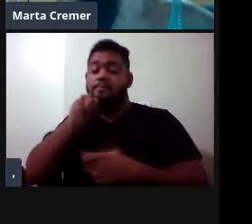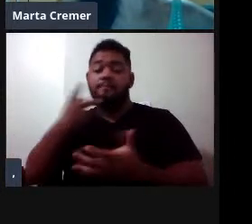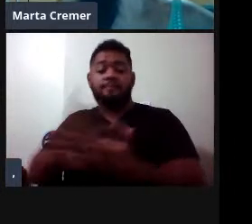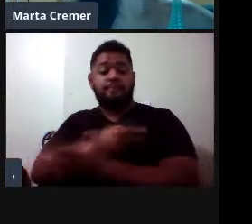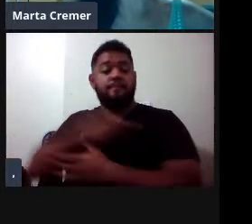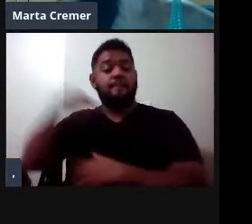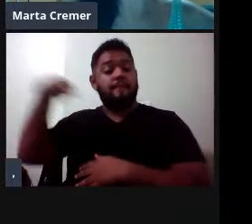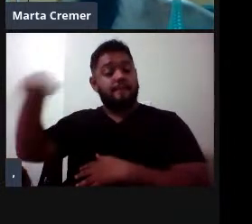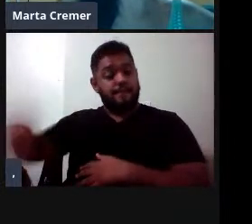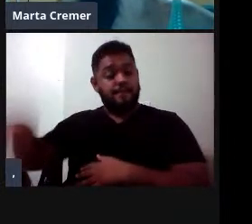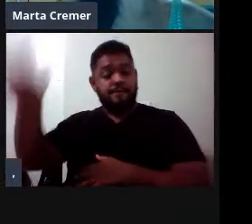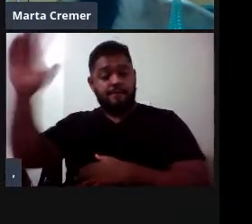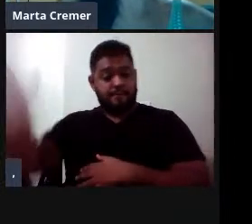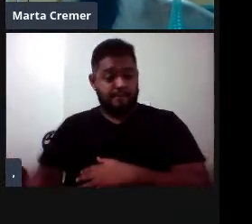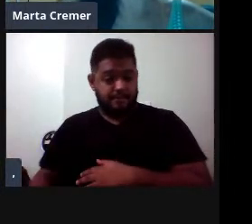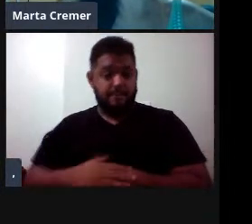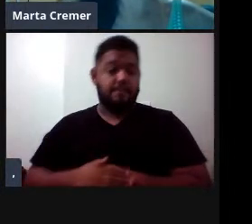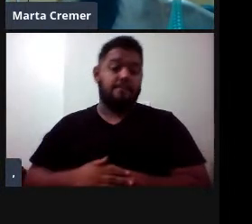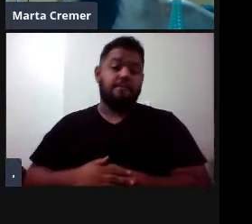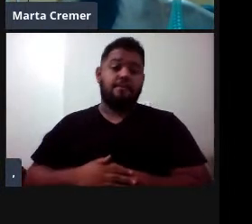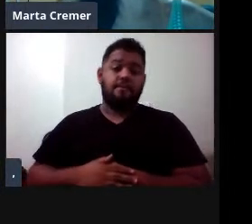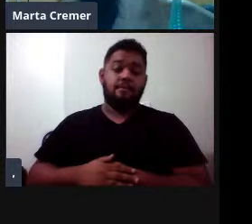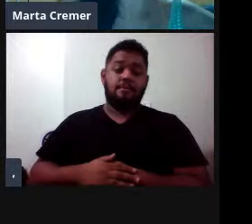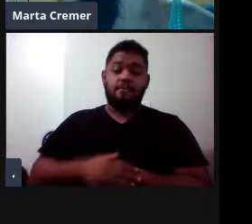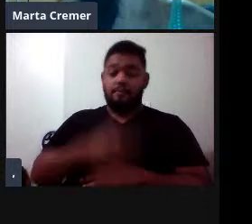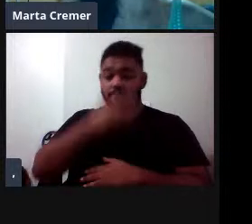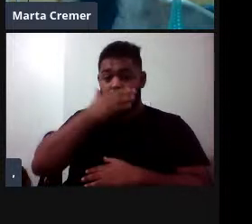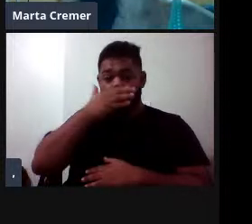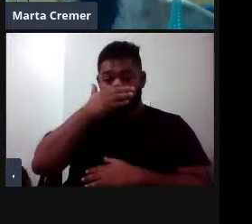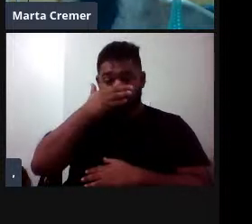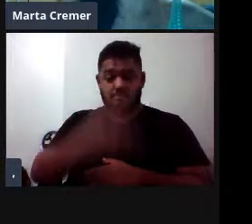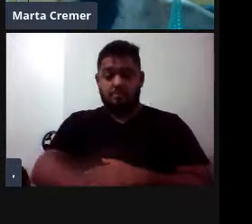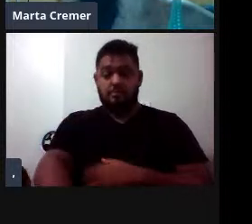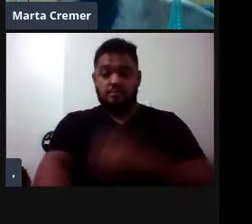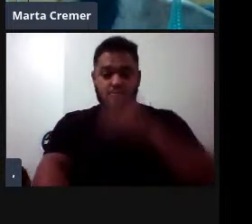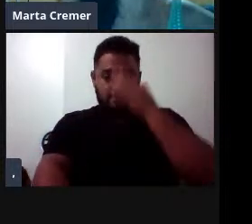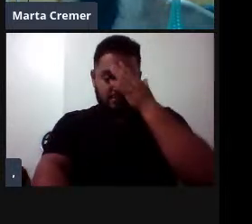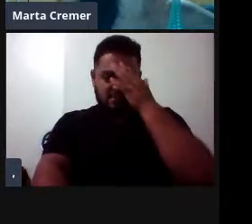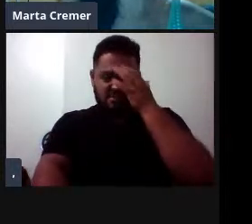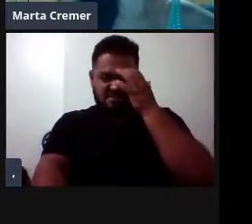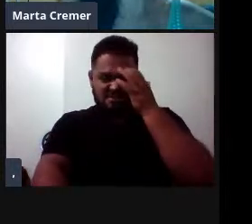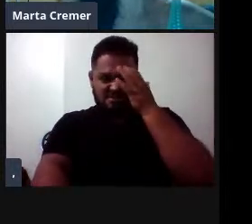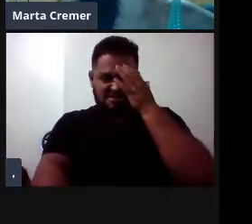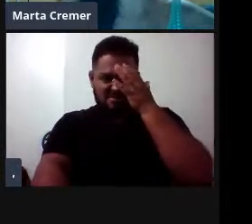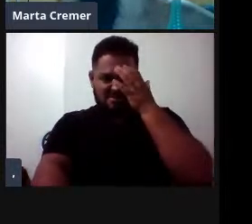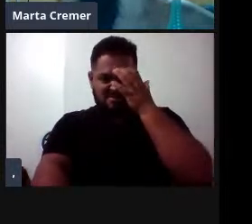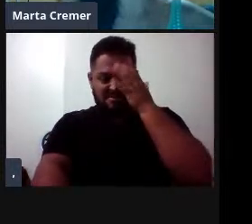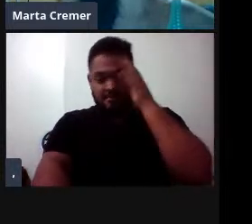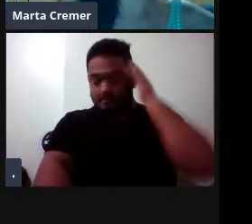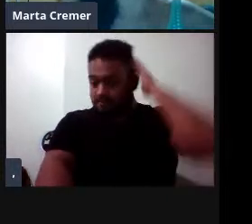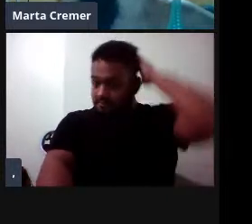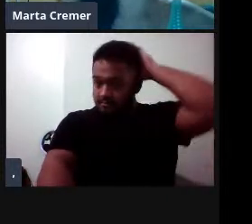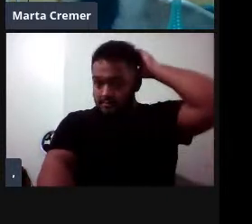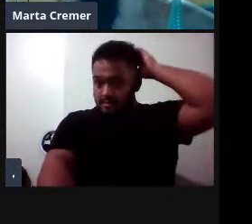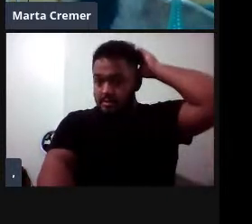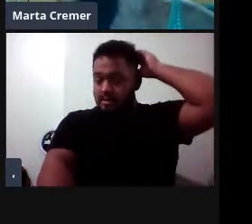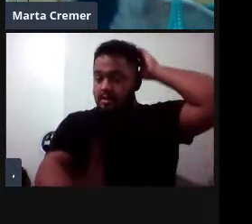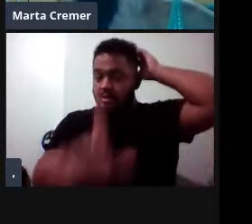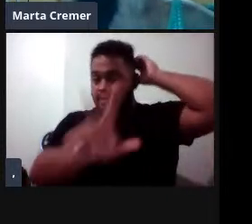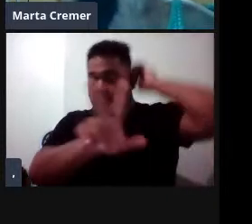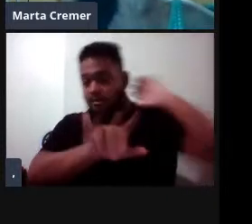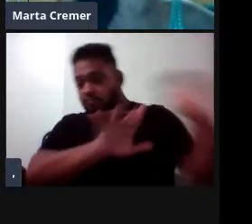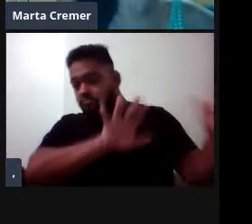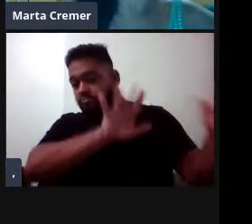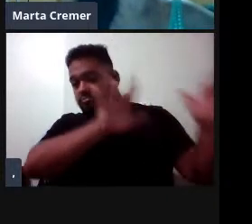populações que migram, da população que migra aqui para a costa do Brasil. Então, é a população que vai se alimentar lá no sul das Ilhas de Orge,